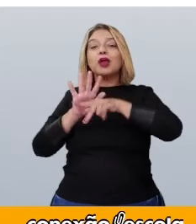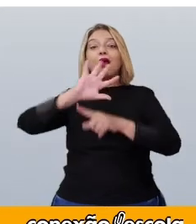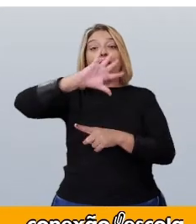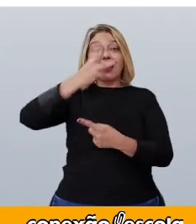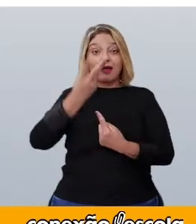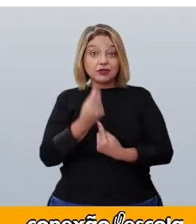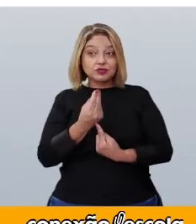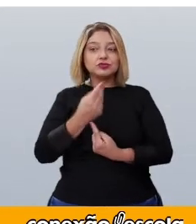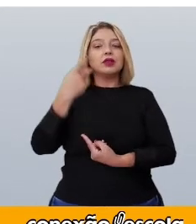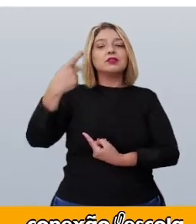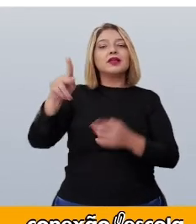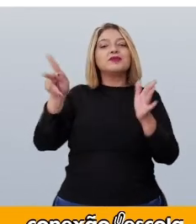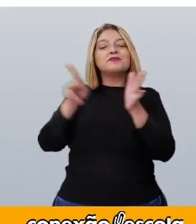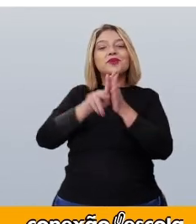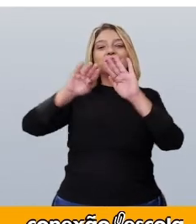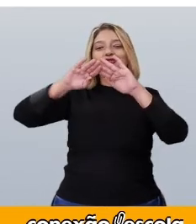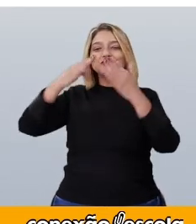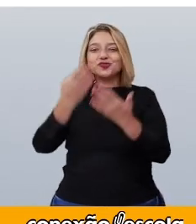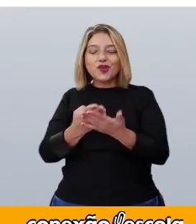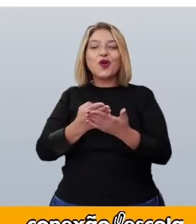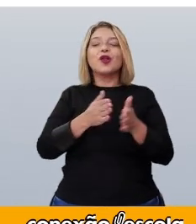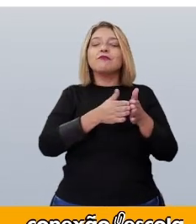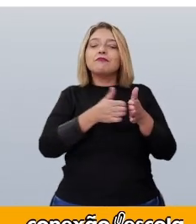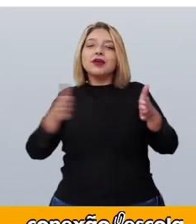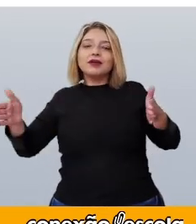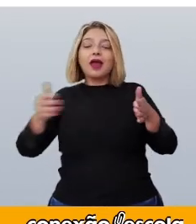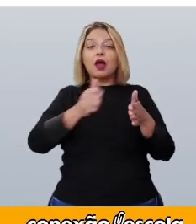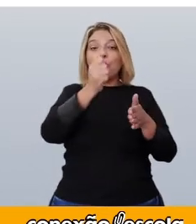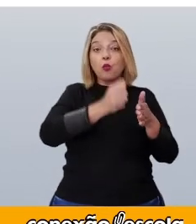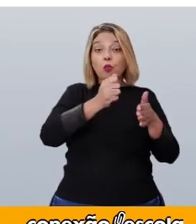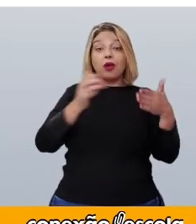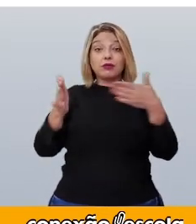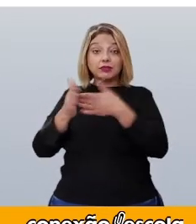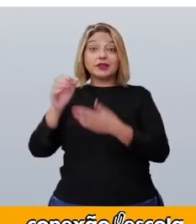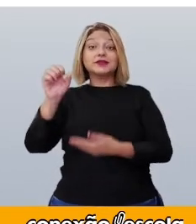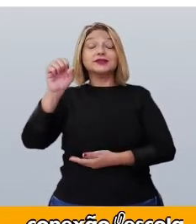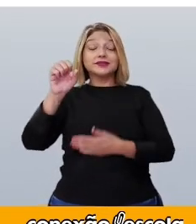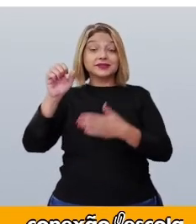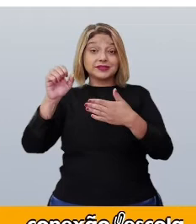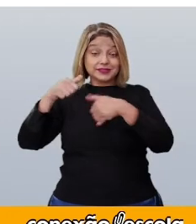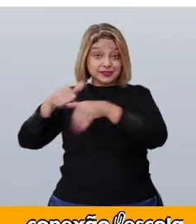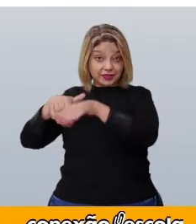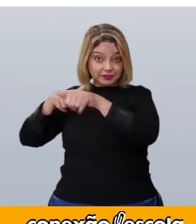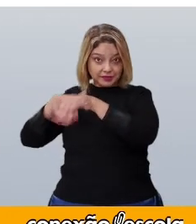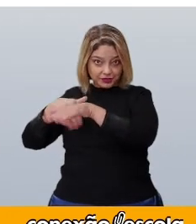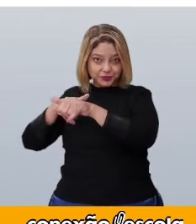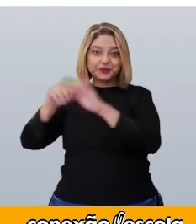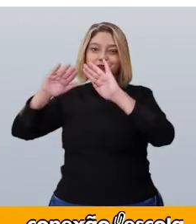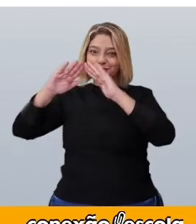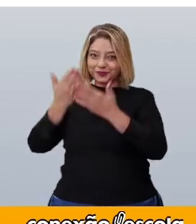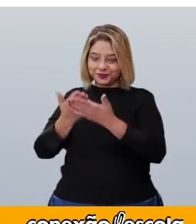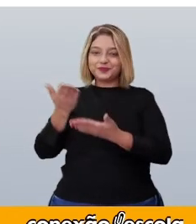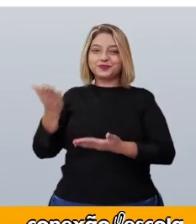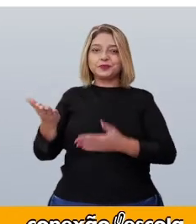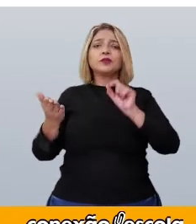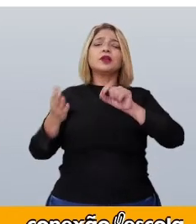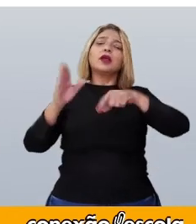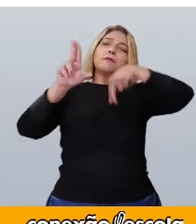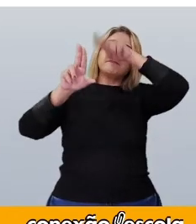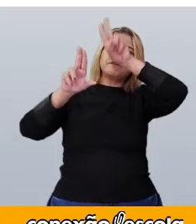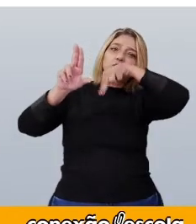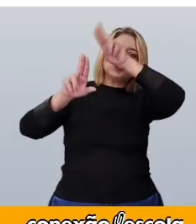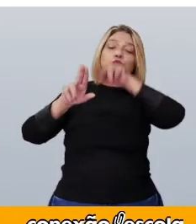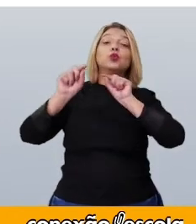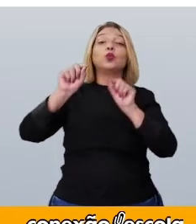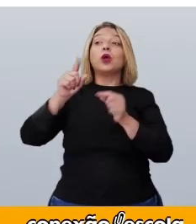realizado entre agosto e setembro na instituição. O material de pintura foi adquirido